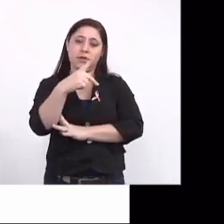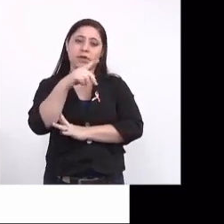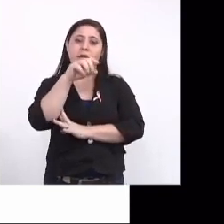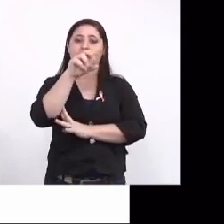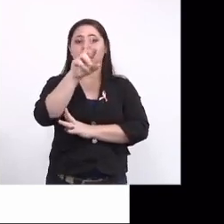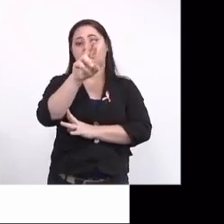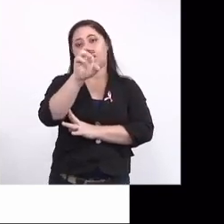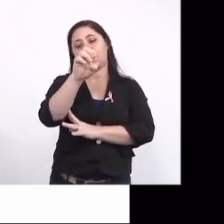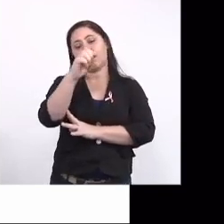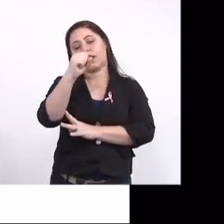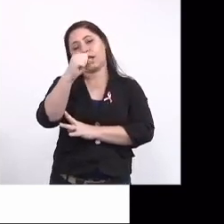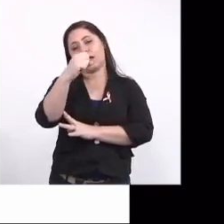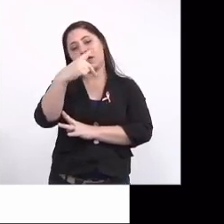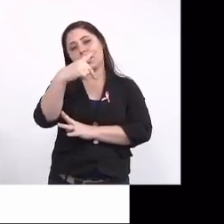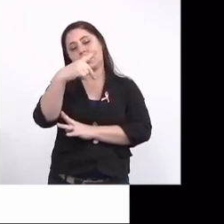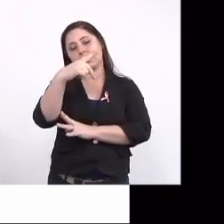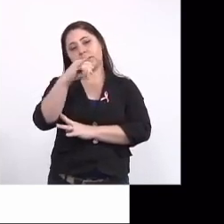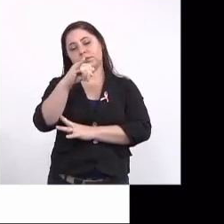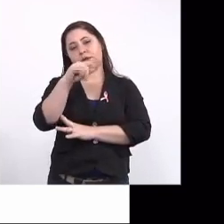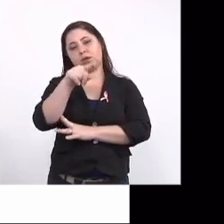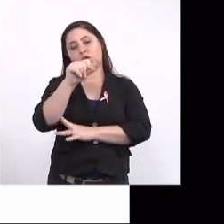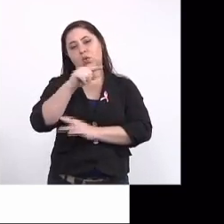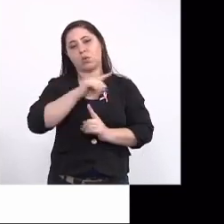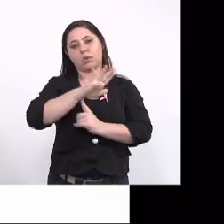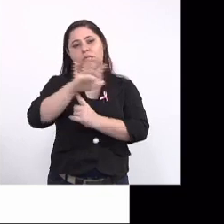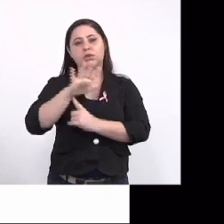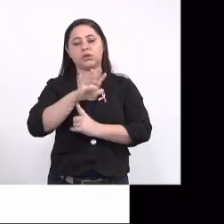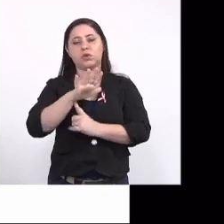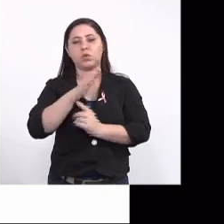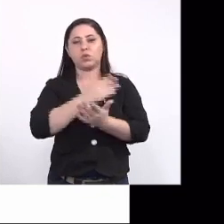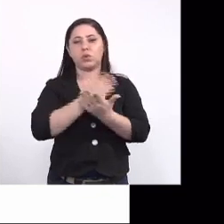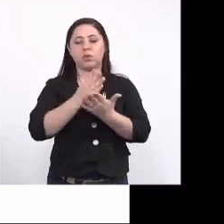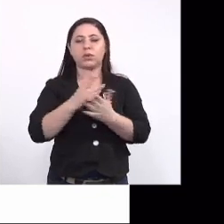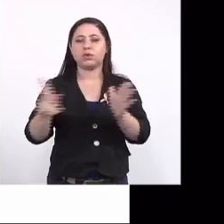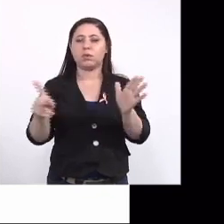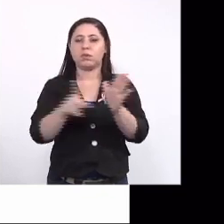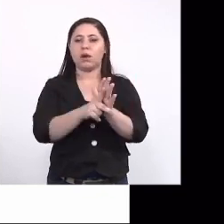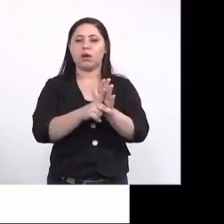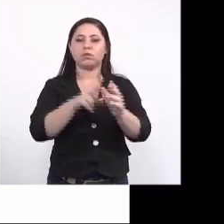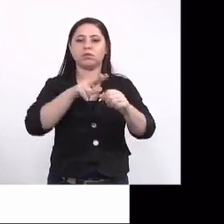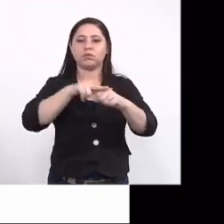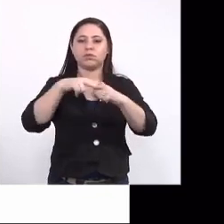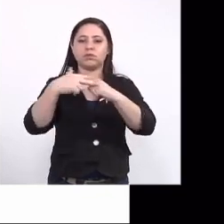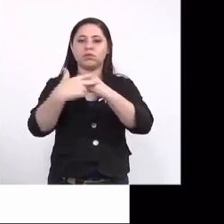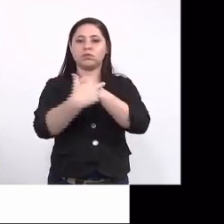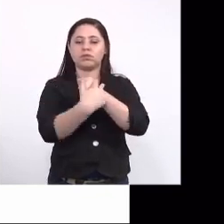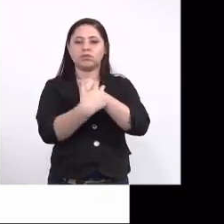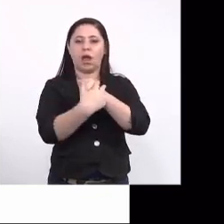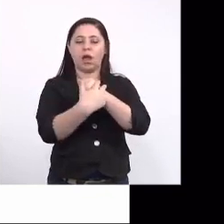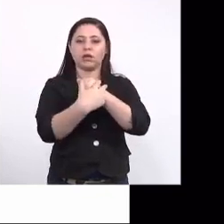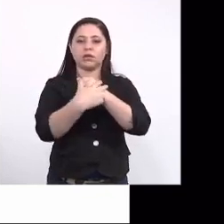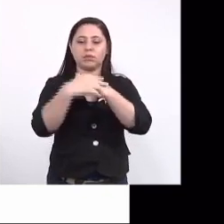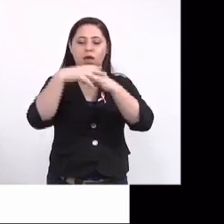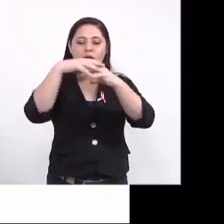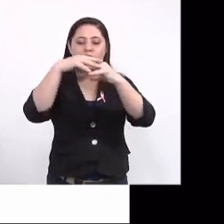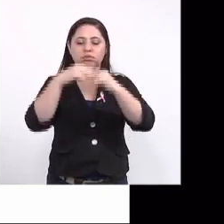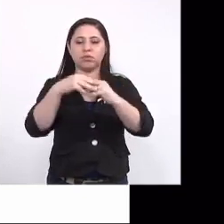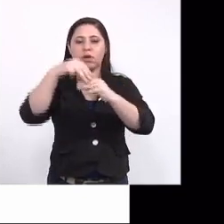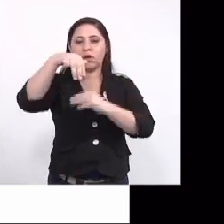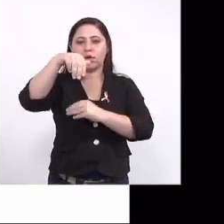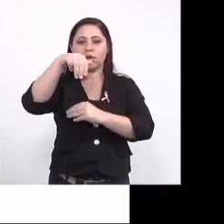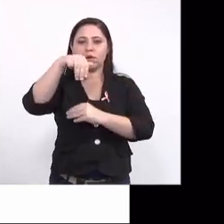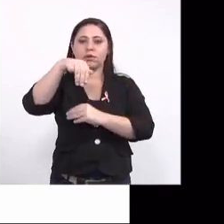RESP aqui na apresentação. E como no início foi específico para a Zika, ela recebeu o nome de RESP e microcefalia. Então, lá em